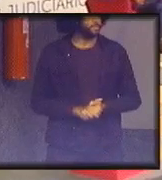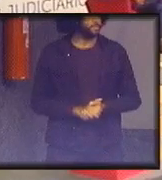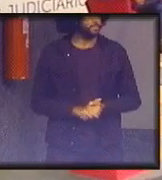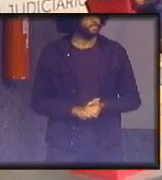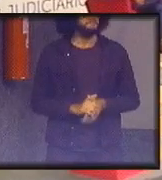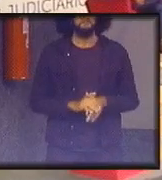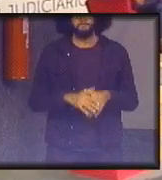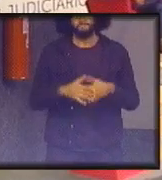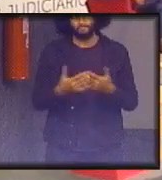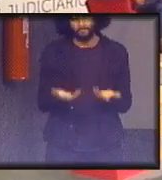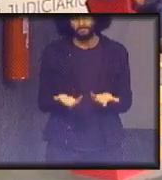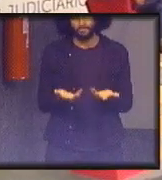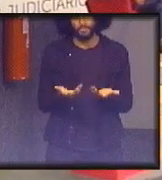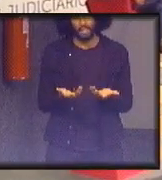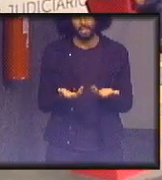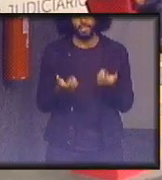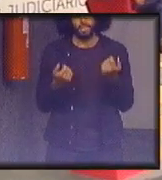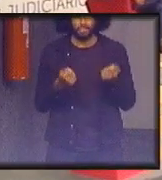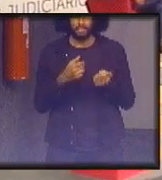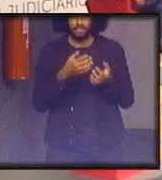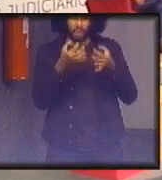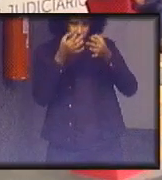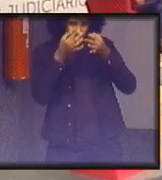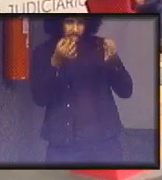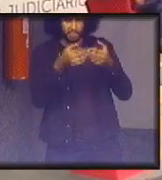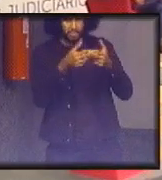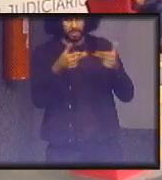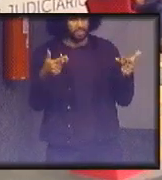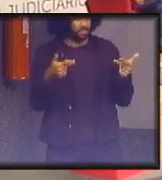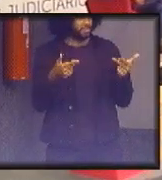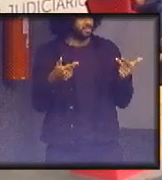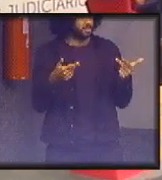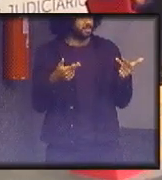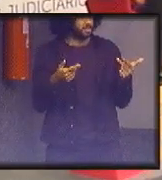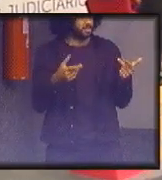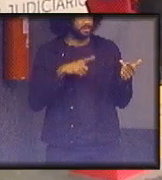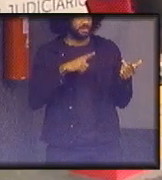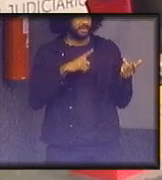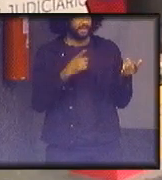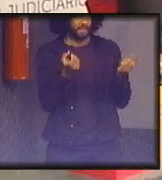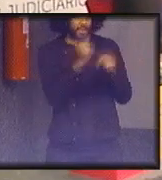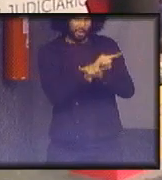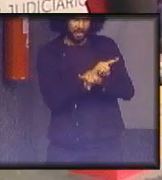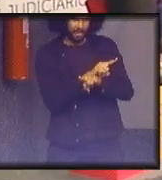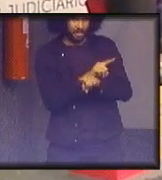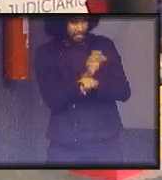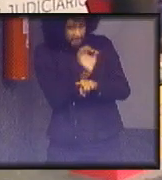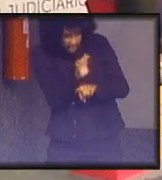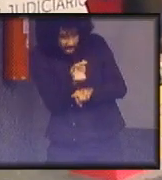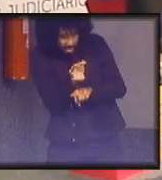então a gente precisa prestar muita atenção com essas coisas há controvérsias há